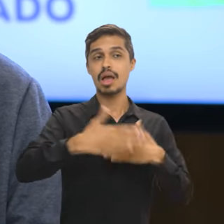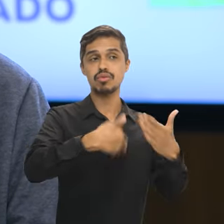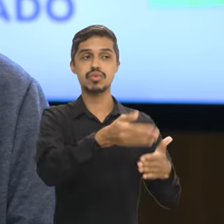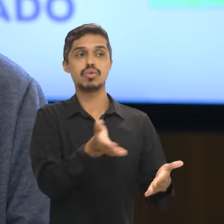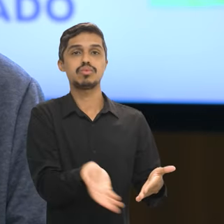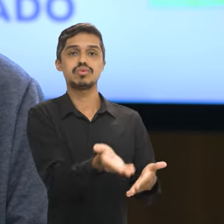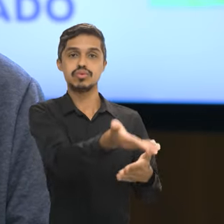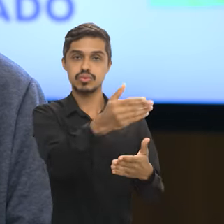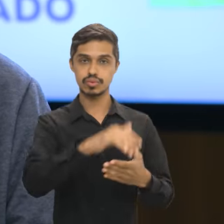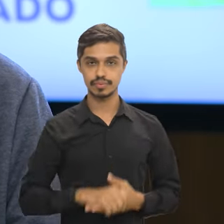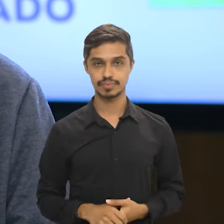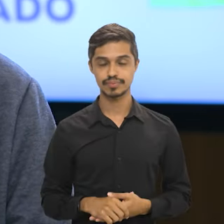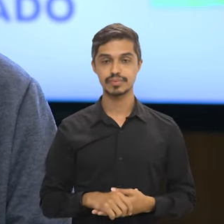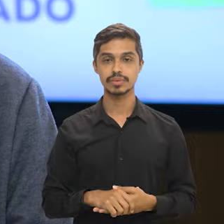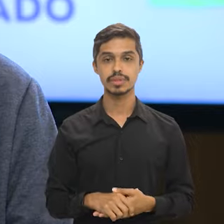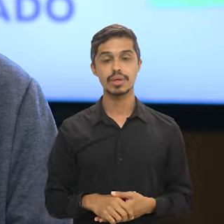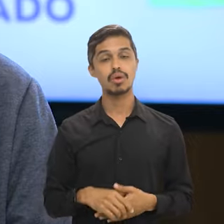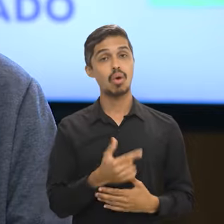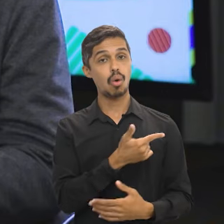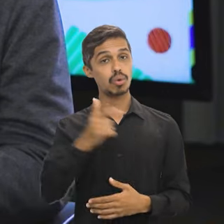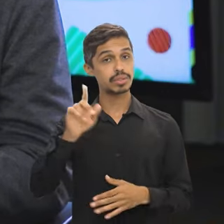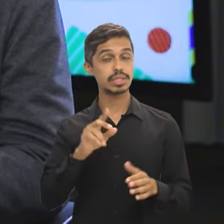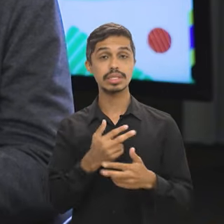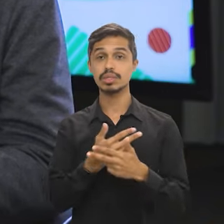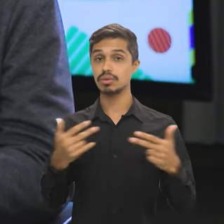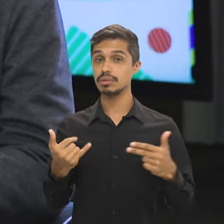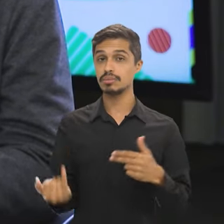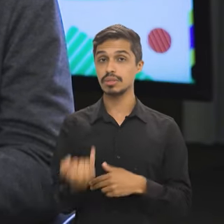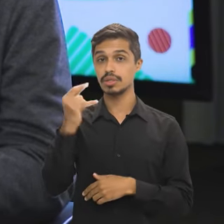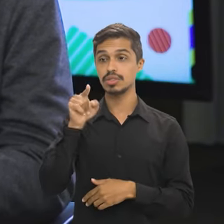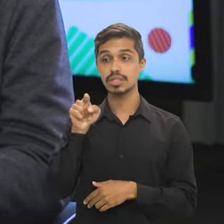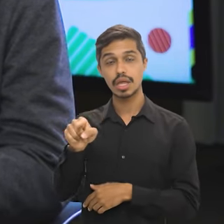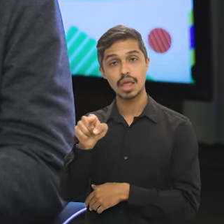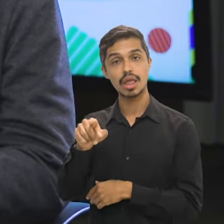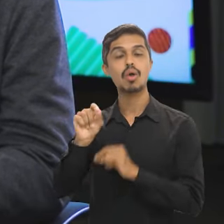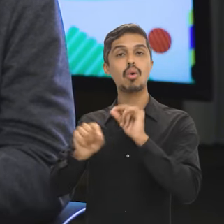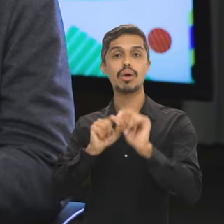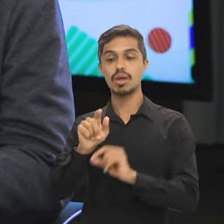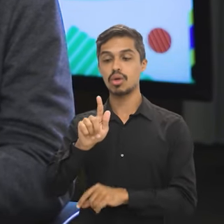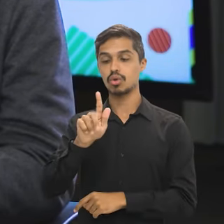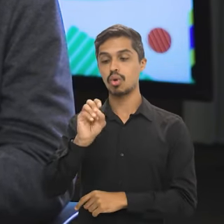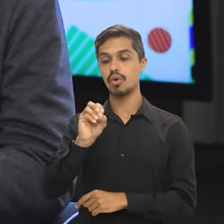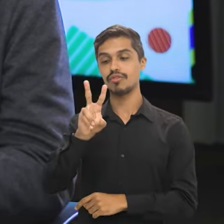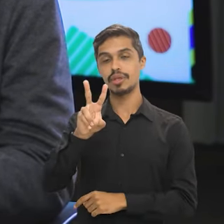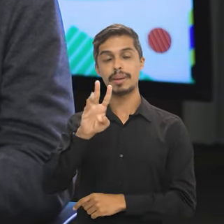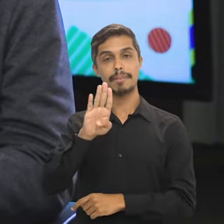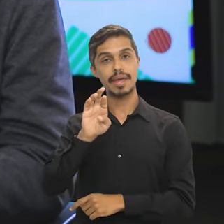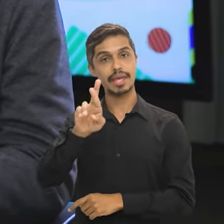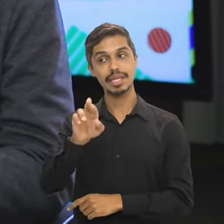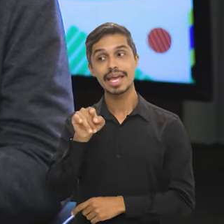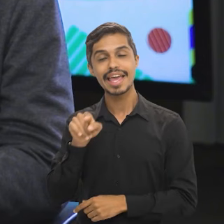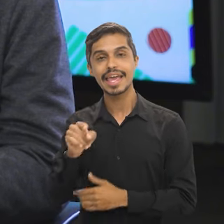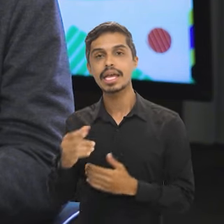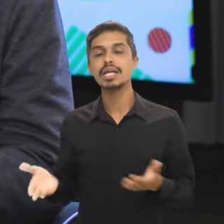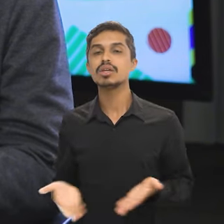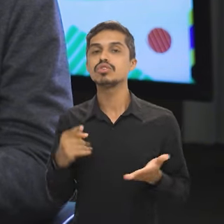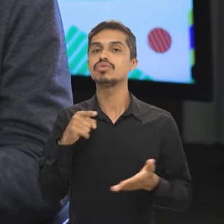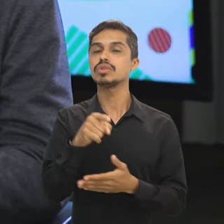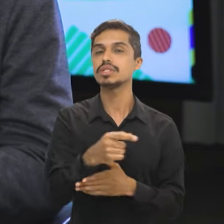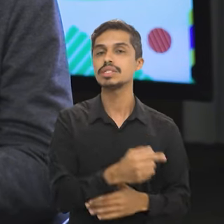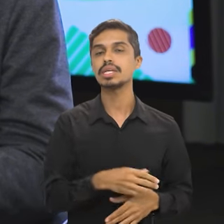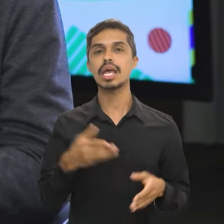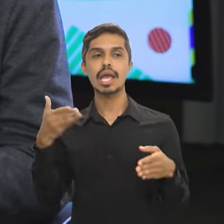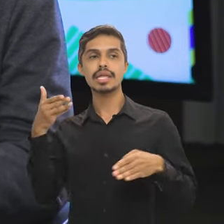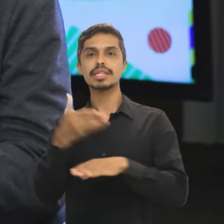cadastrarem na plataforma do GovBR. Outra coisa importante do GovBR é que ele também é uma porta de acesso para diferentes